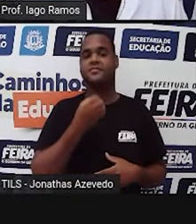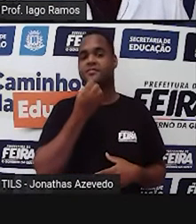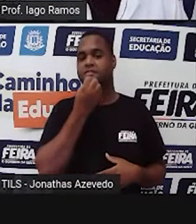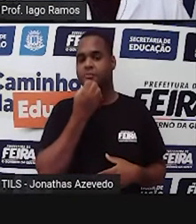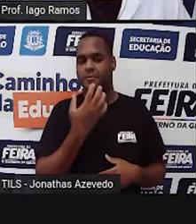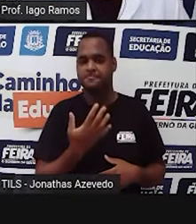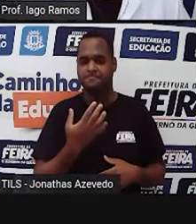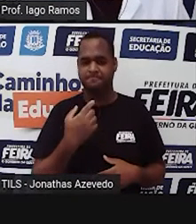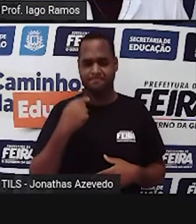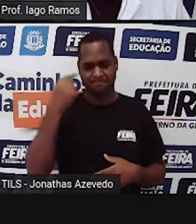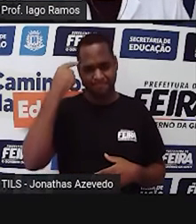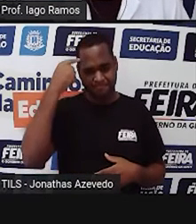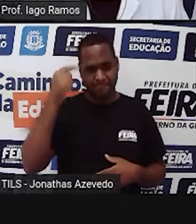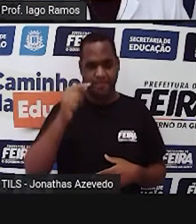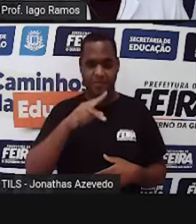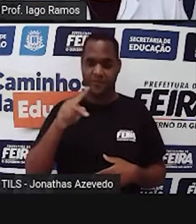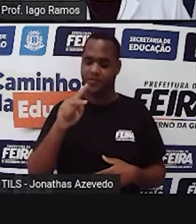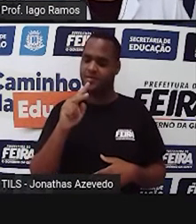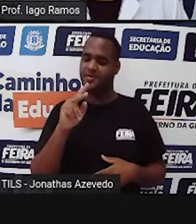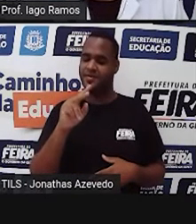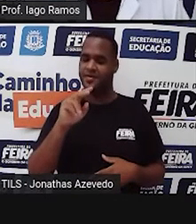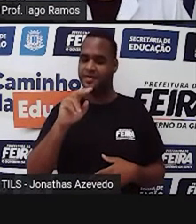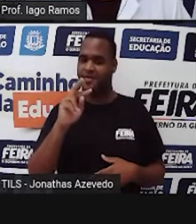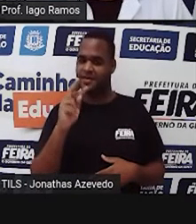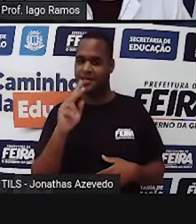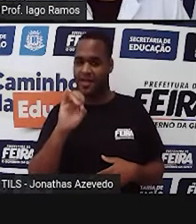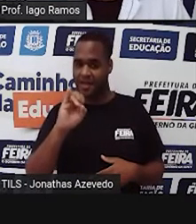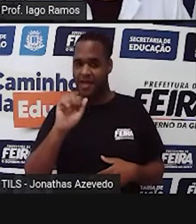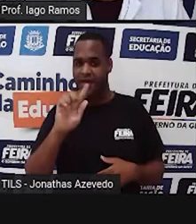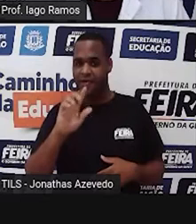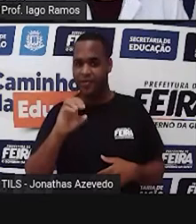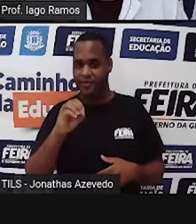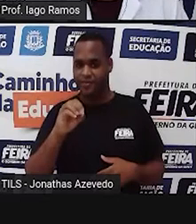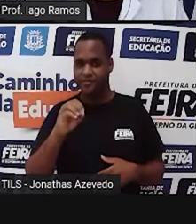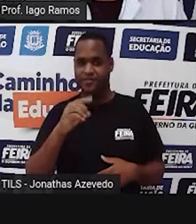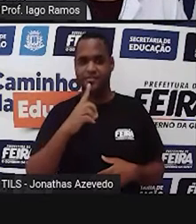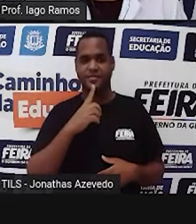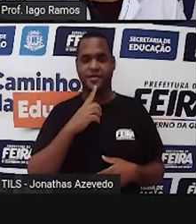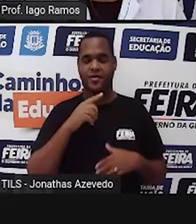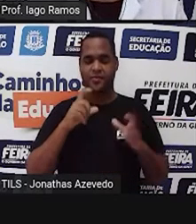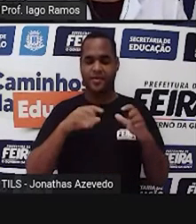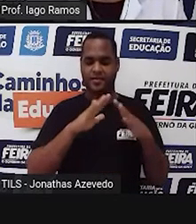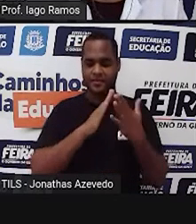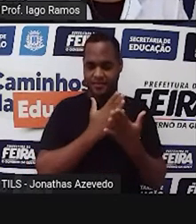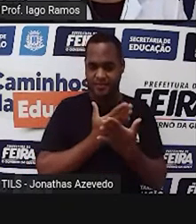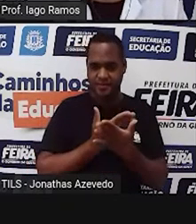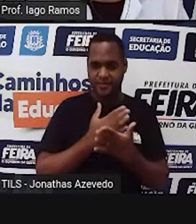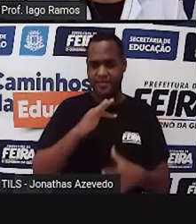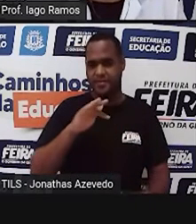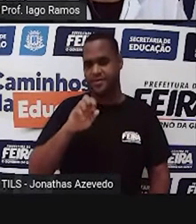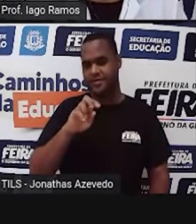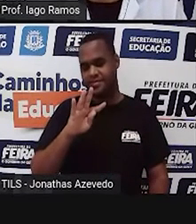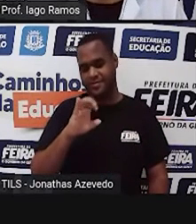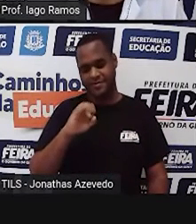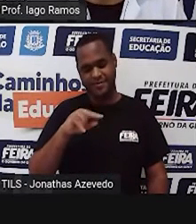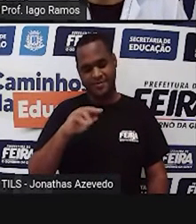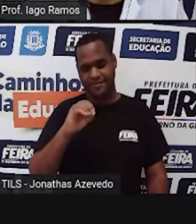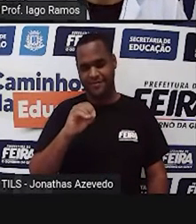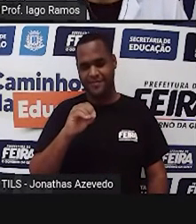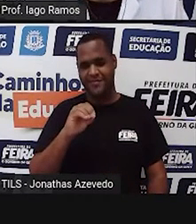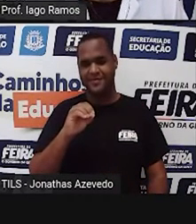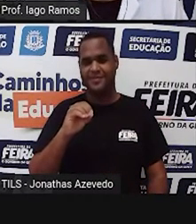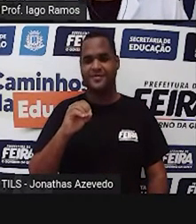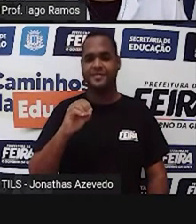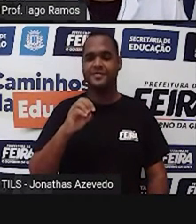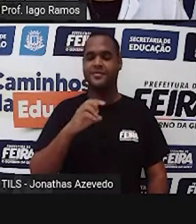Bom, eu sou o professor Iago Ramos, ou seja, me conhece, eu venho lá da escola municipal Faustino Dias Lima, né?